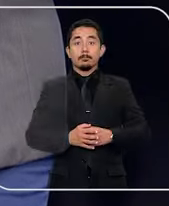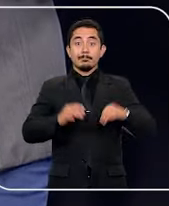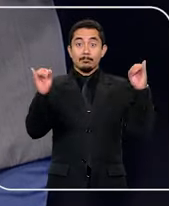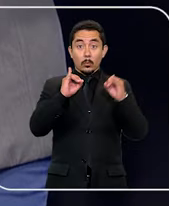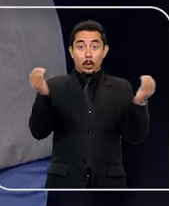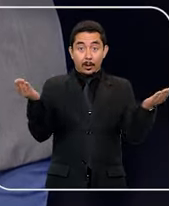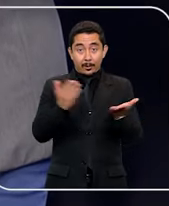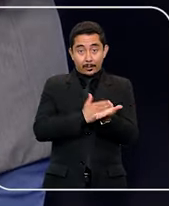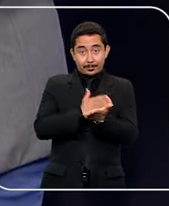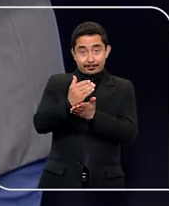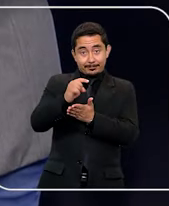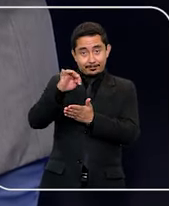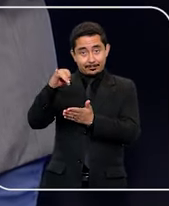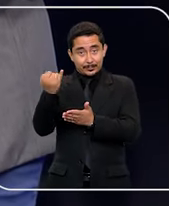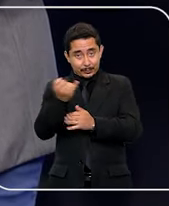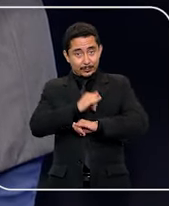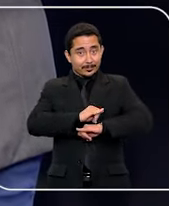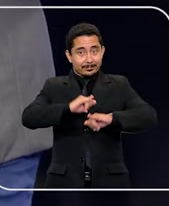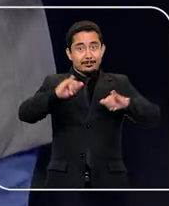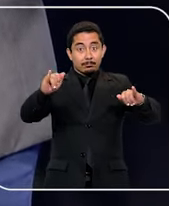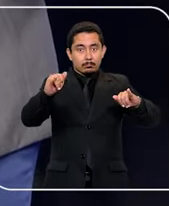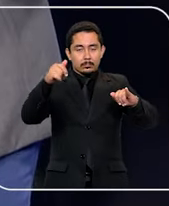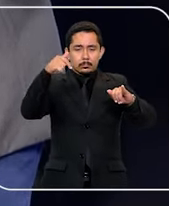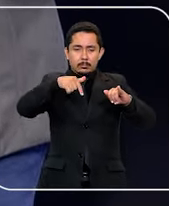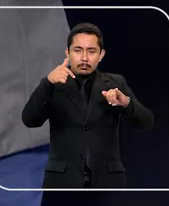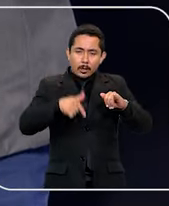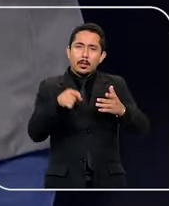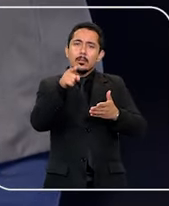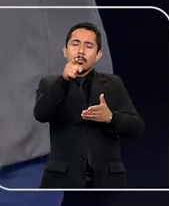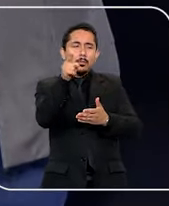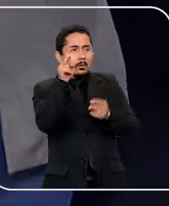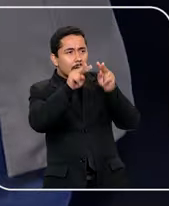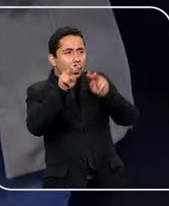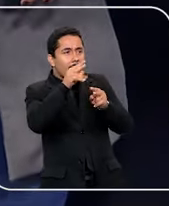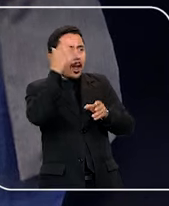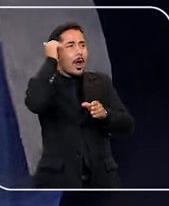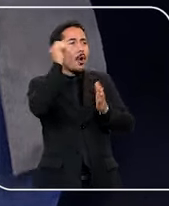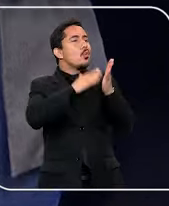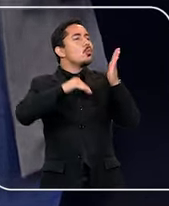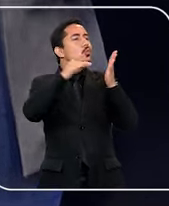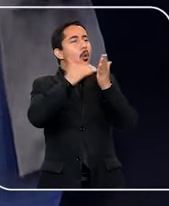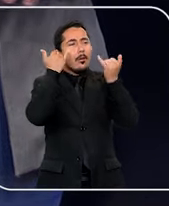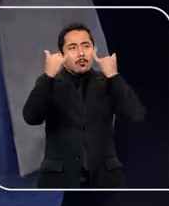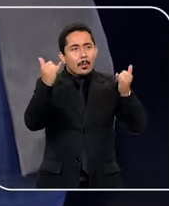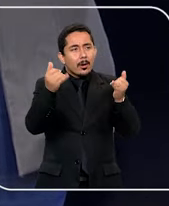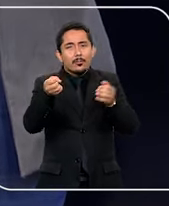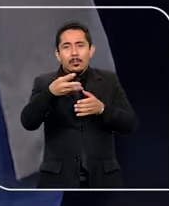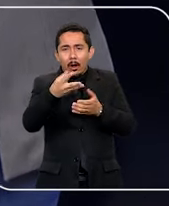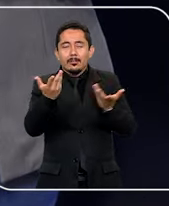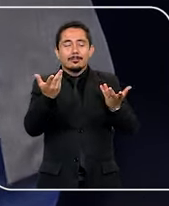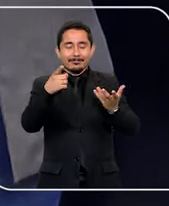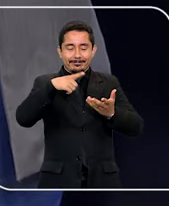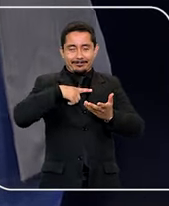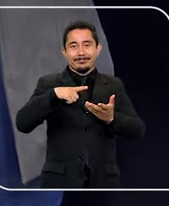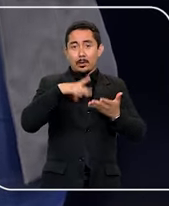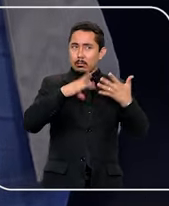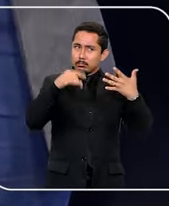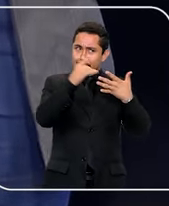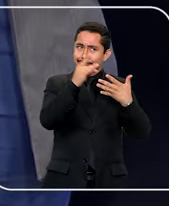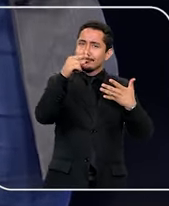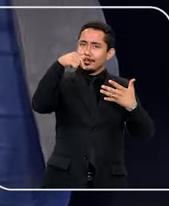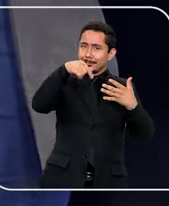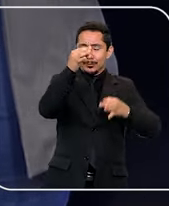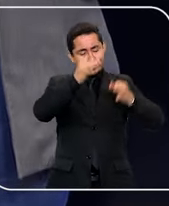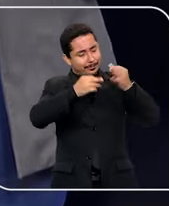Olá, começa agora o STJ Notícias, o programa para você ficar bem informado sobre alguns dos últimos